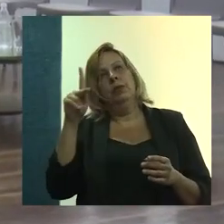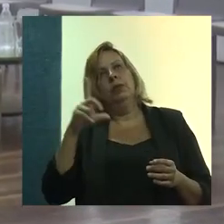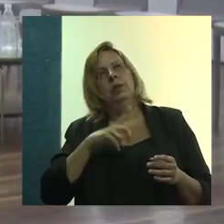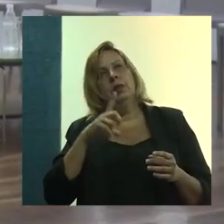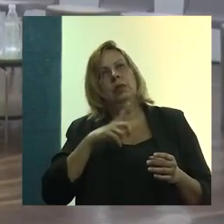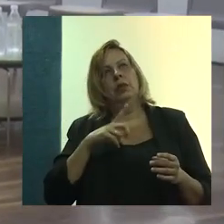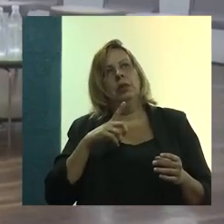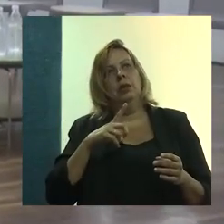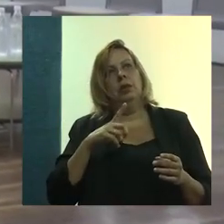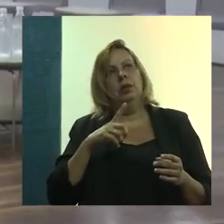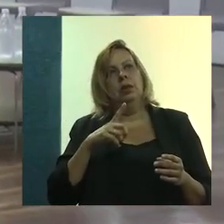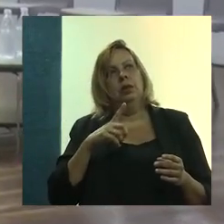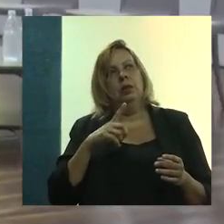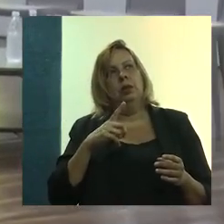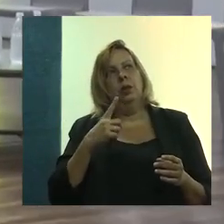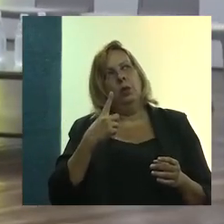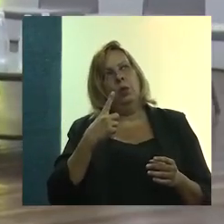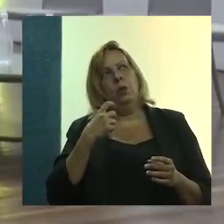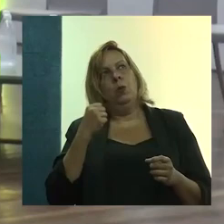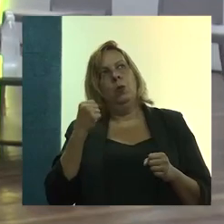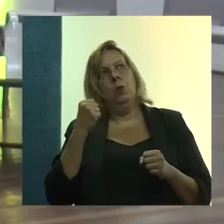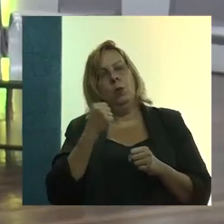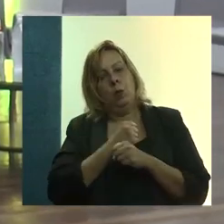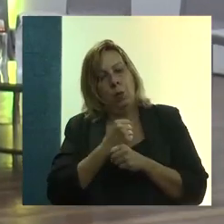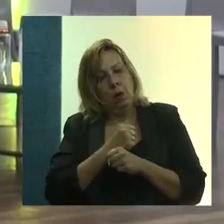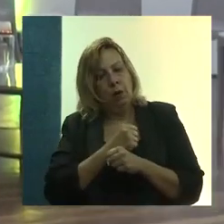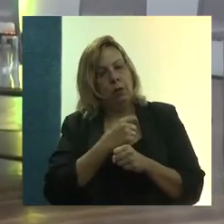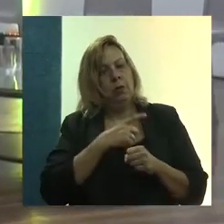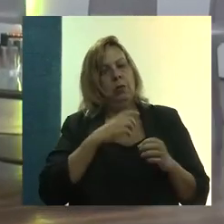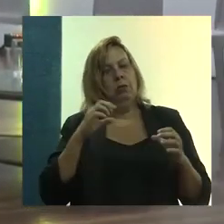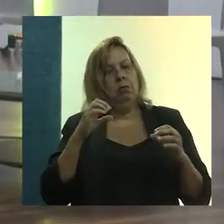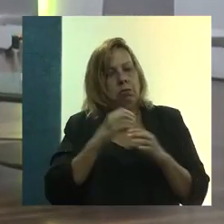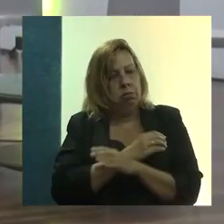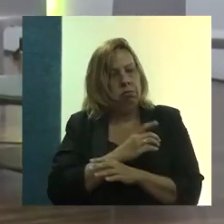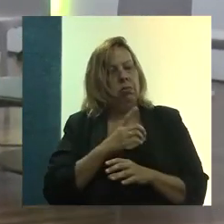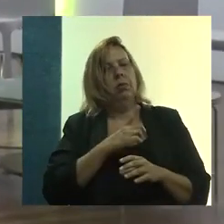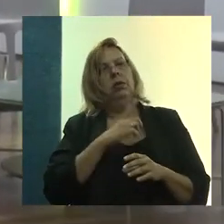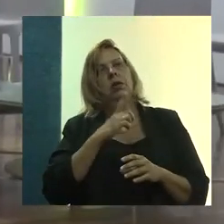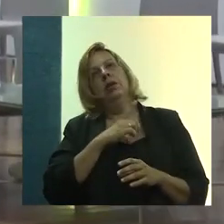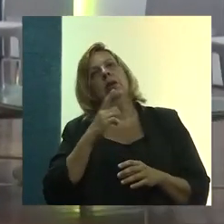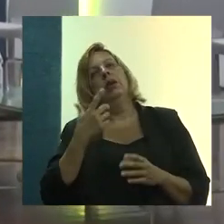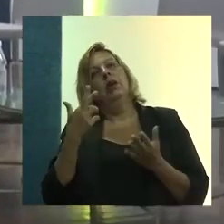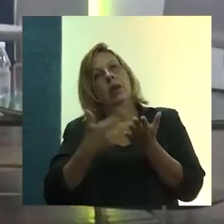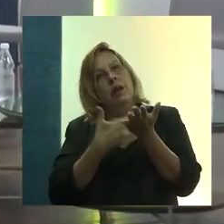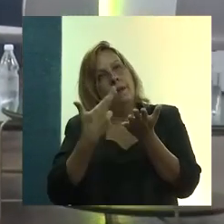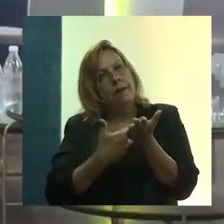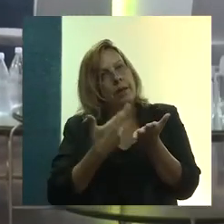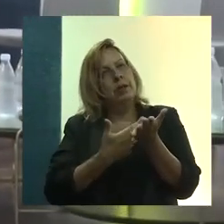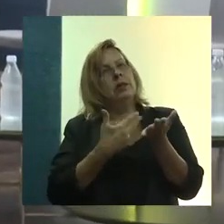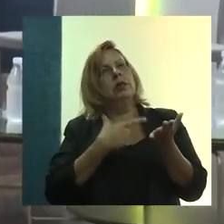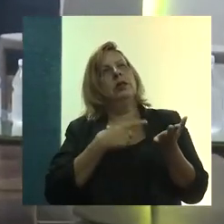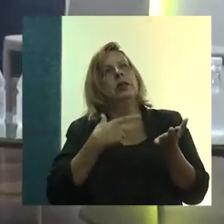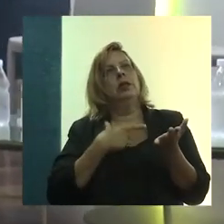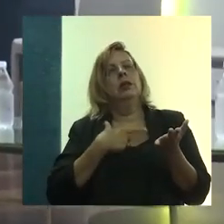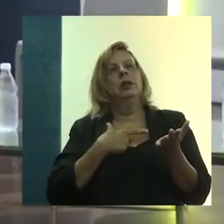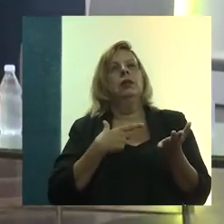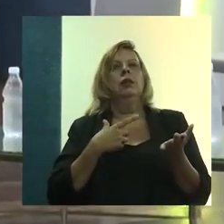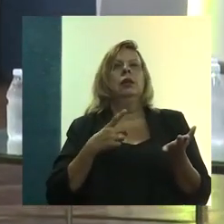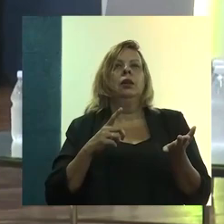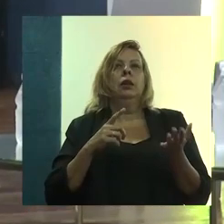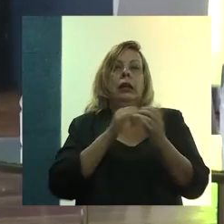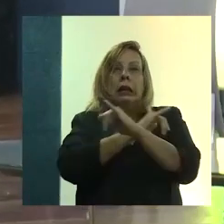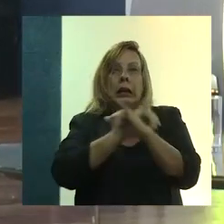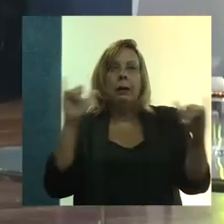conclusão que a aproximação a um ano seria o ideal, a revista, uma discussão aí para uma campanha de